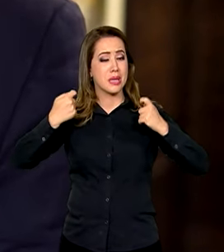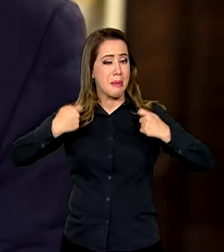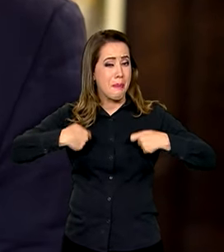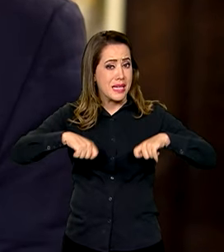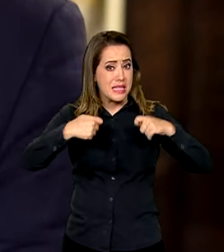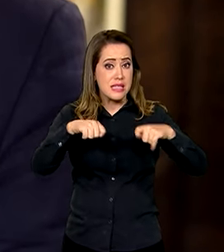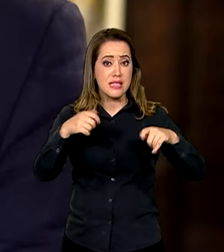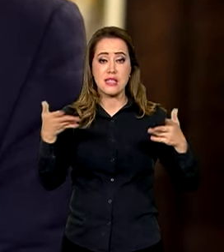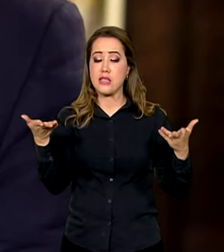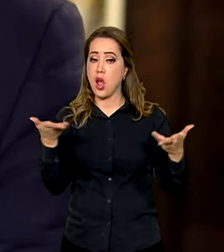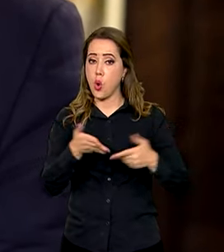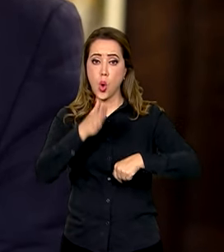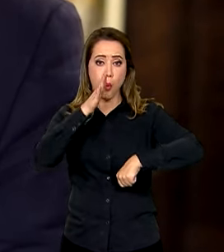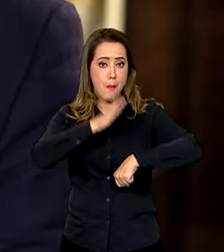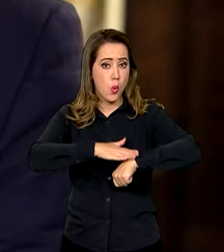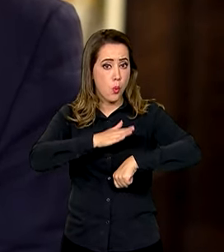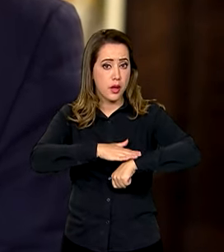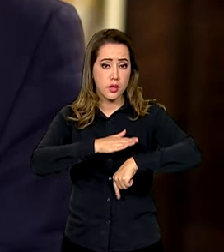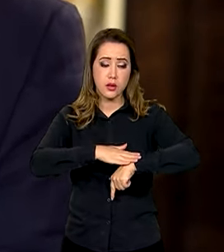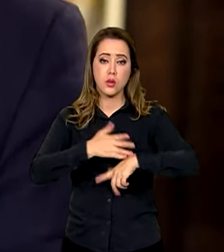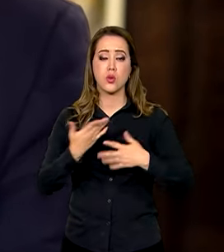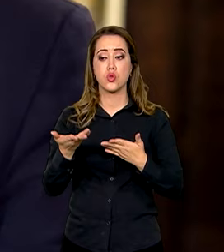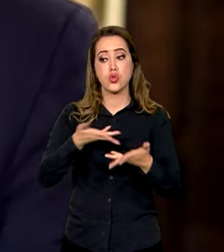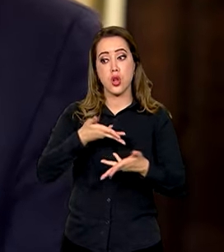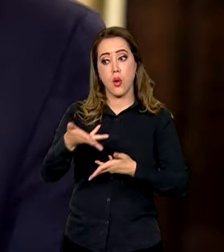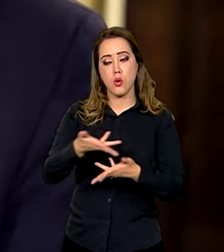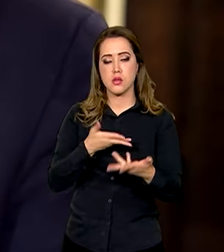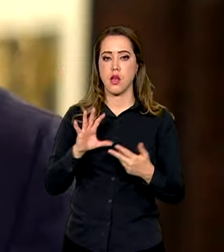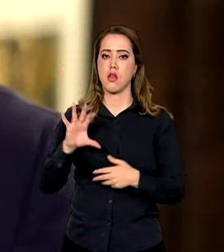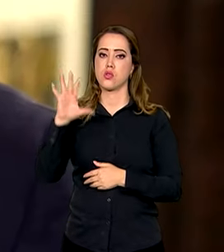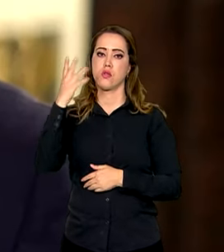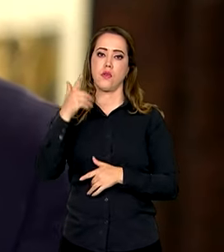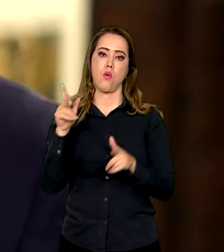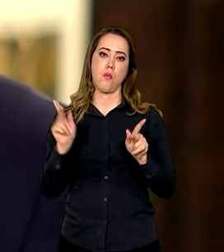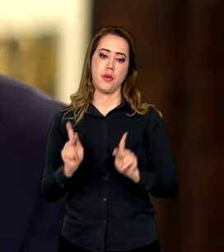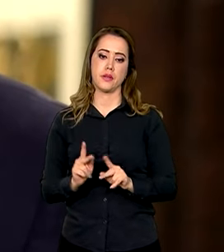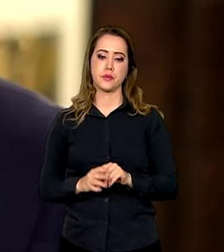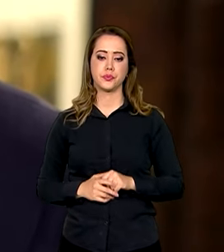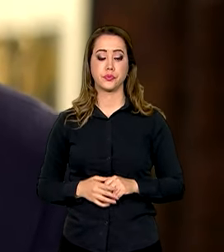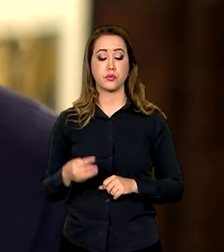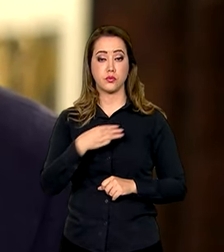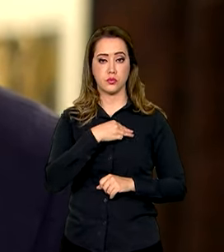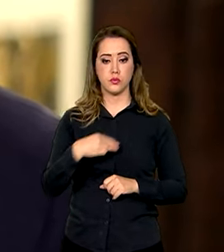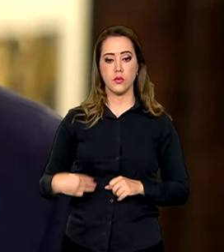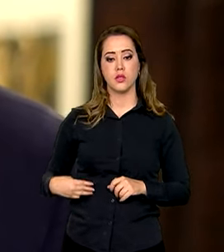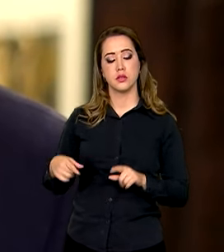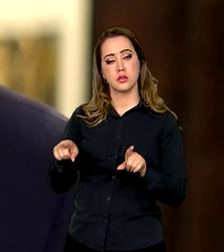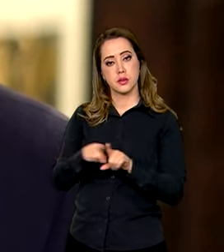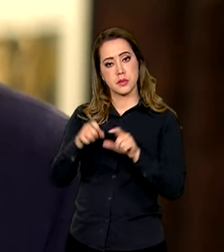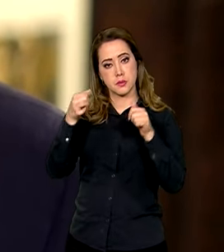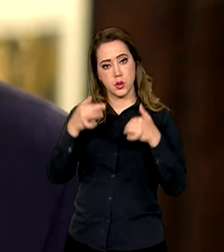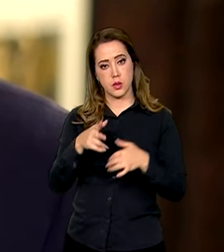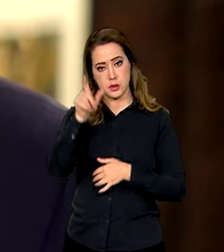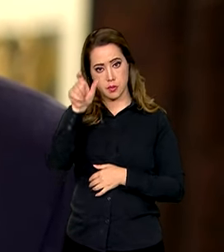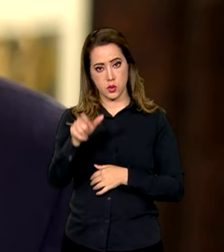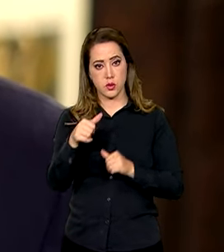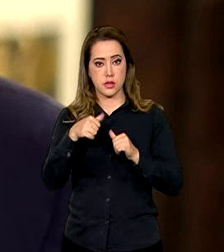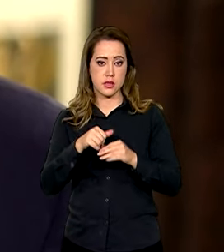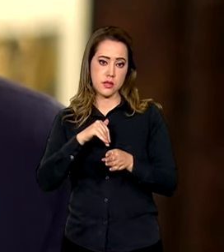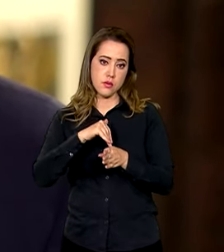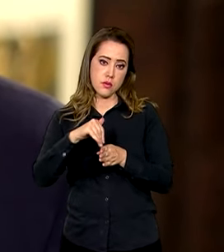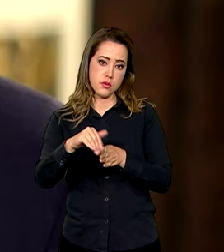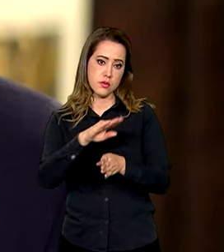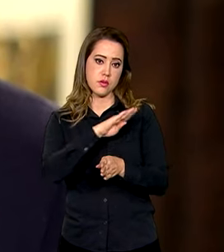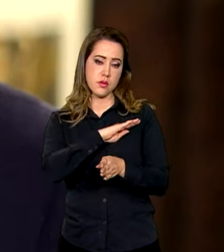é chegada a hora de se negociar uma solução. O ministro também falou sobre os brasileiros que estão na faixa de